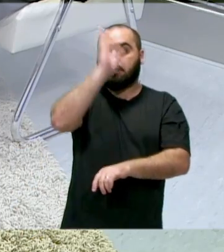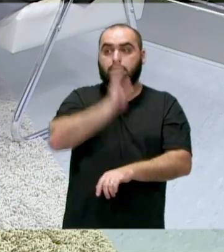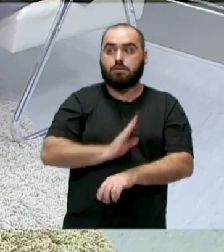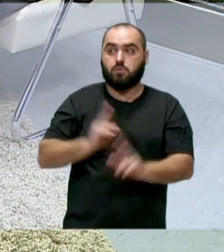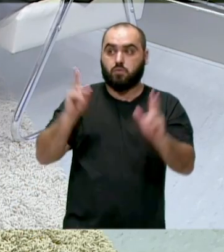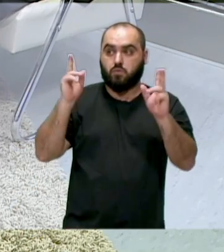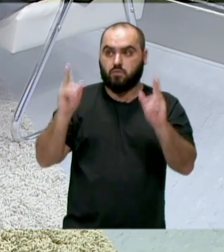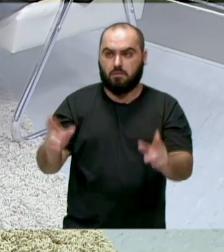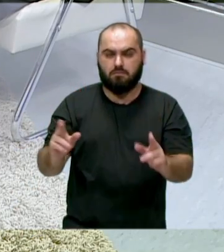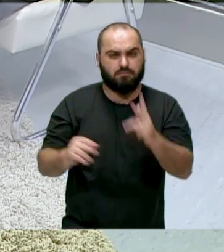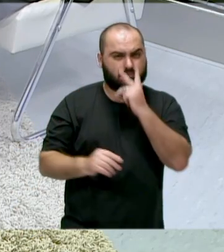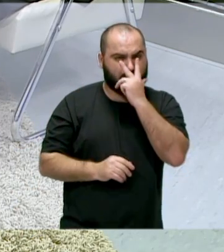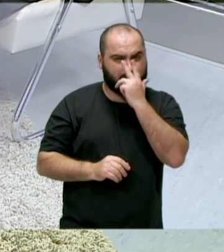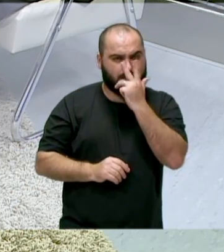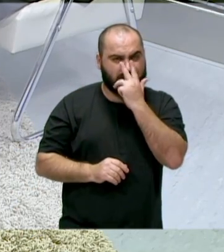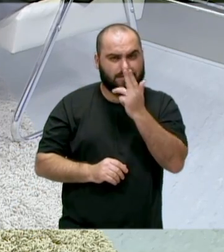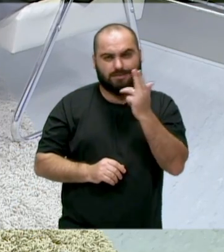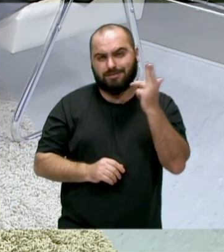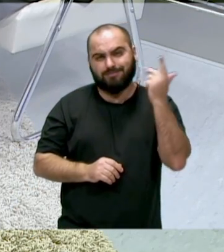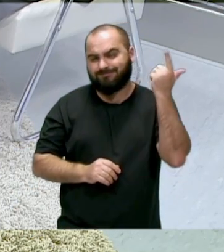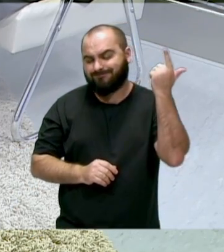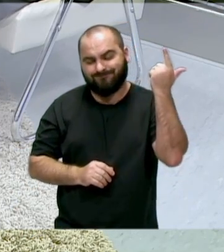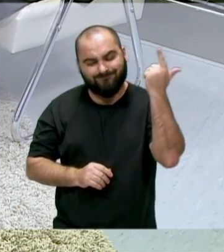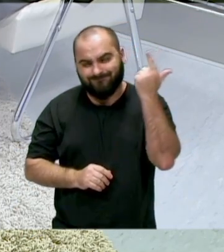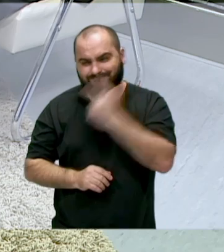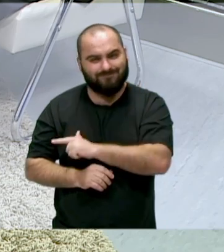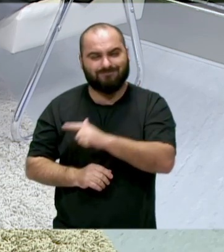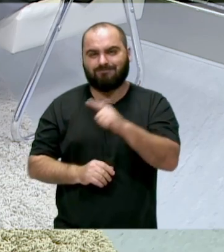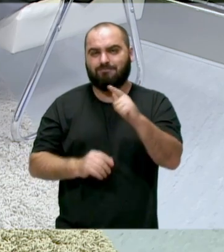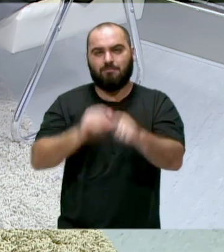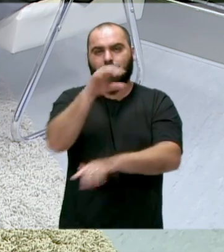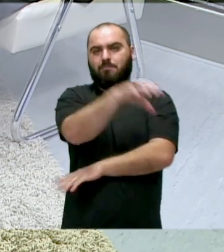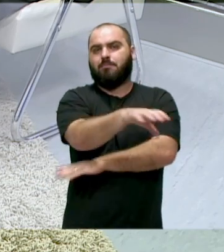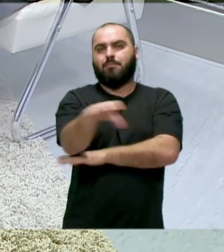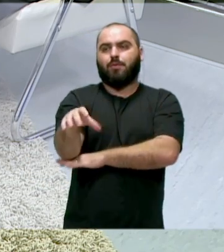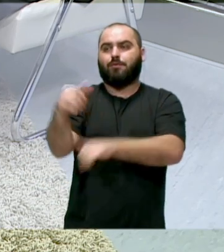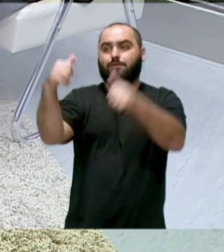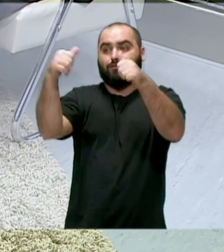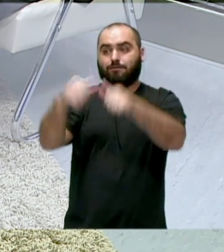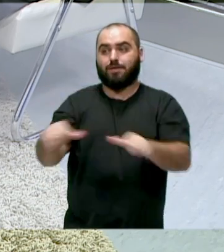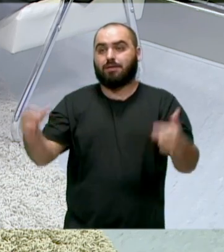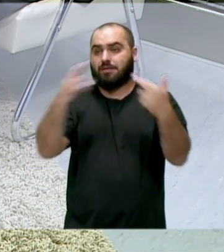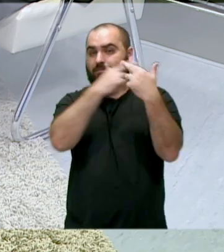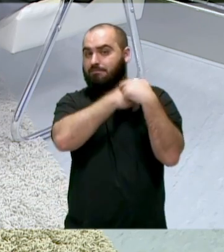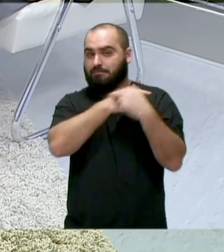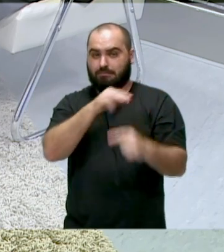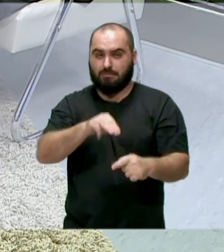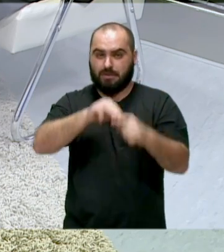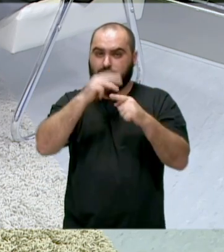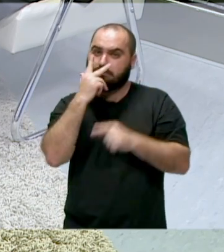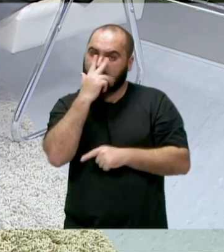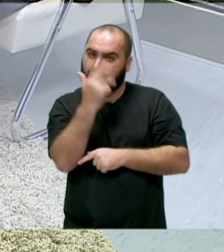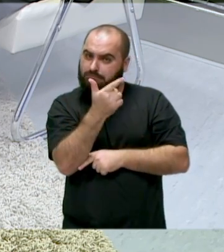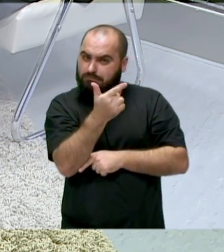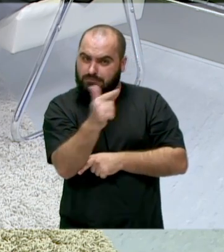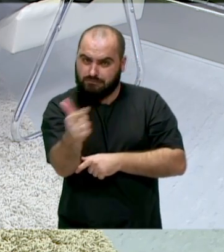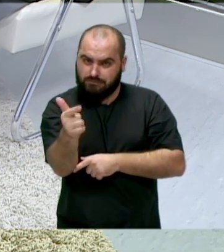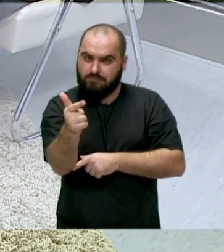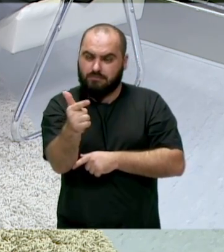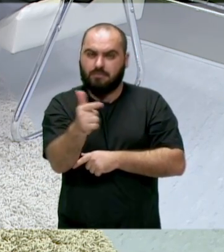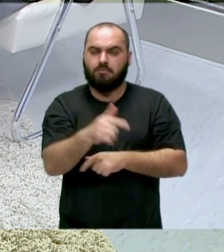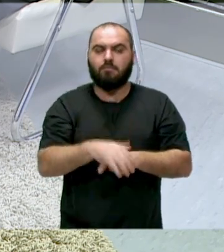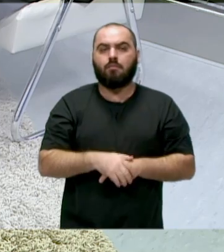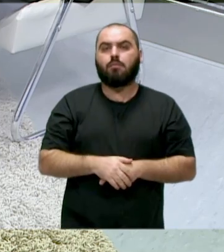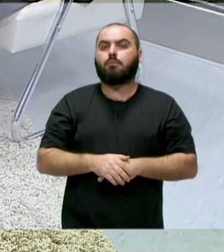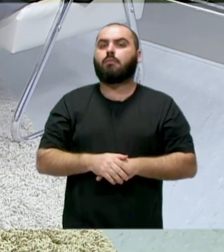o que vai inviabilizar o porto municipal, né? Ele vai deixar de existir. Várias consequências com isso. Vereador, eu